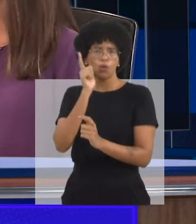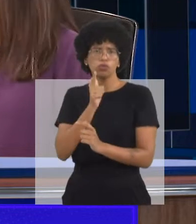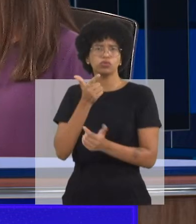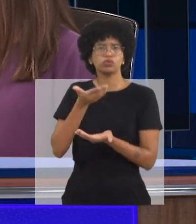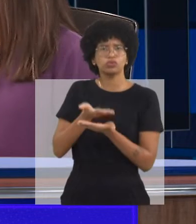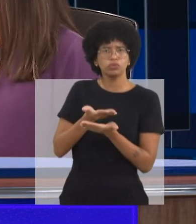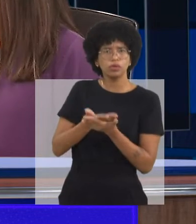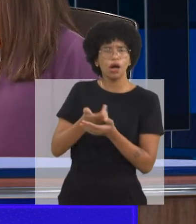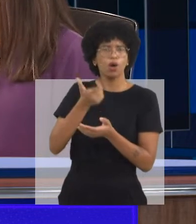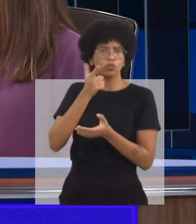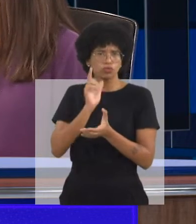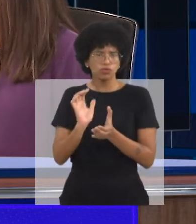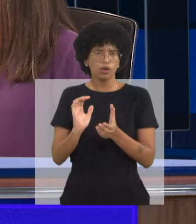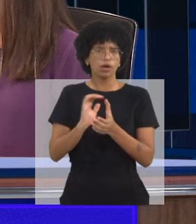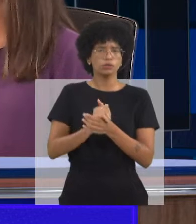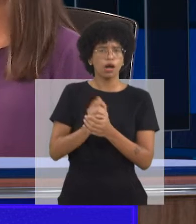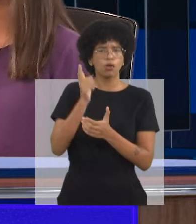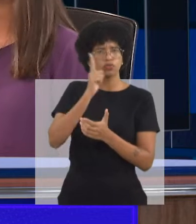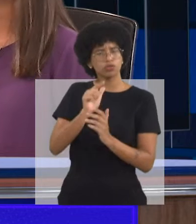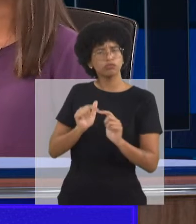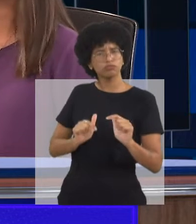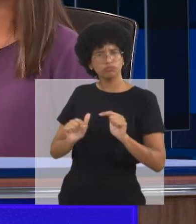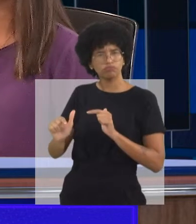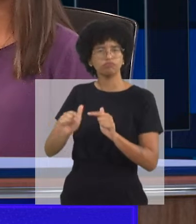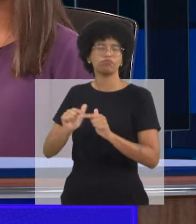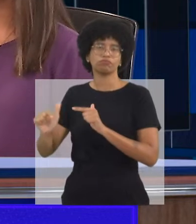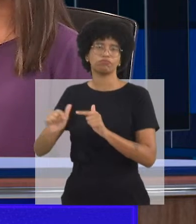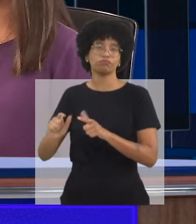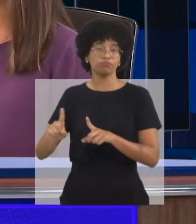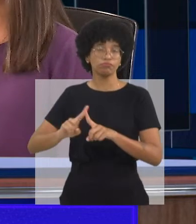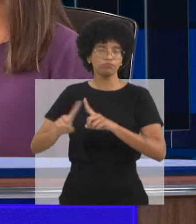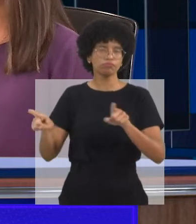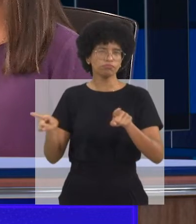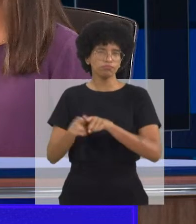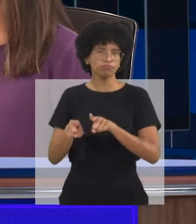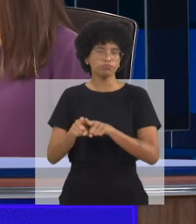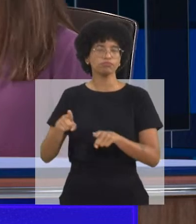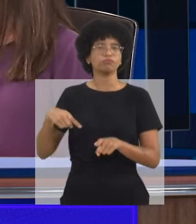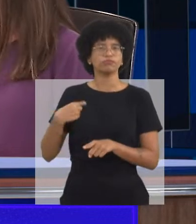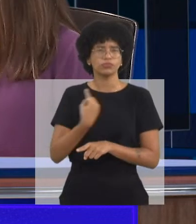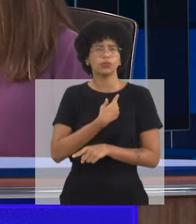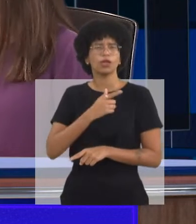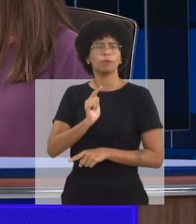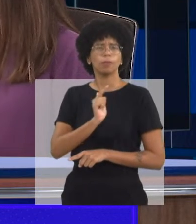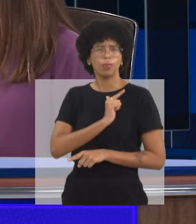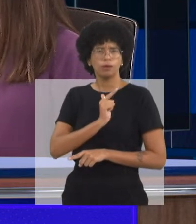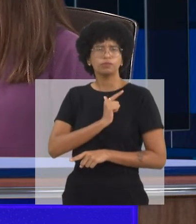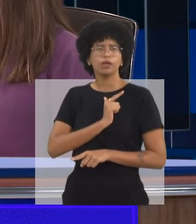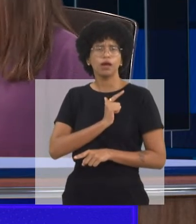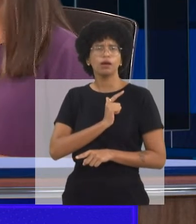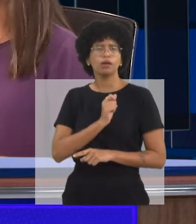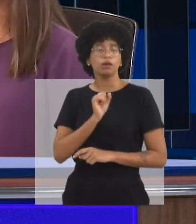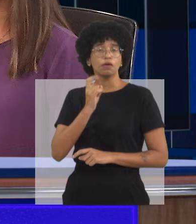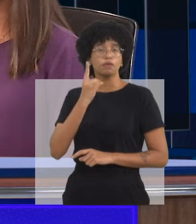respostas adaptativas o suficiente para conseguir ter uma vida dentro dos padrões